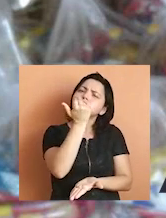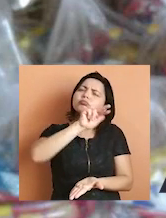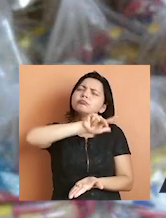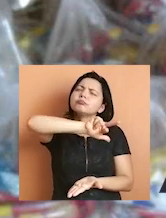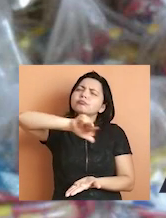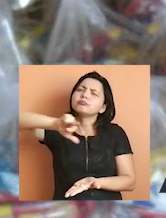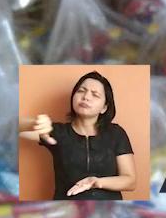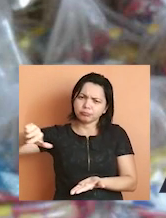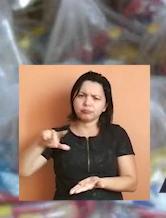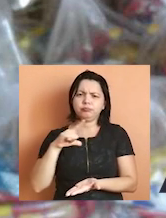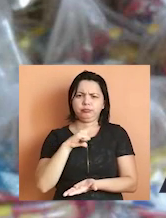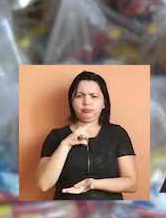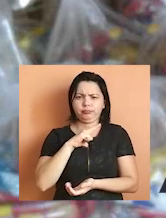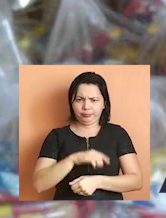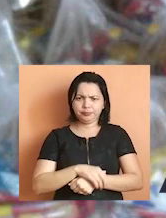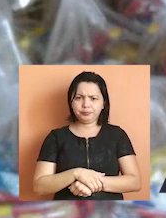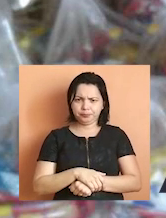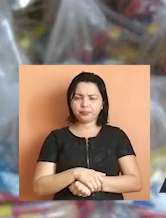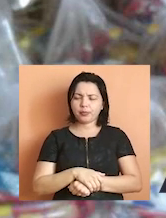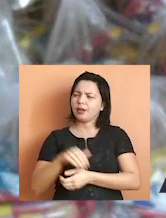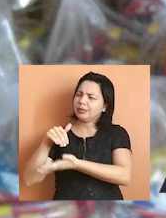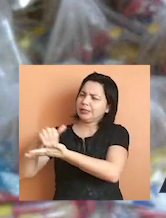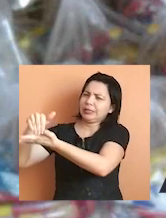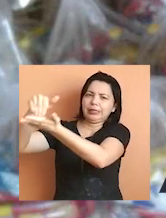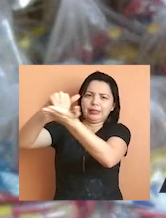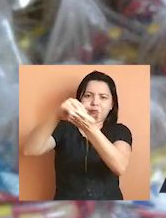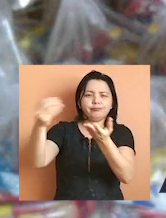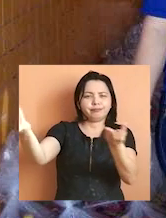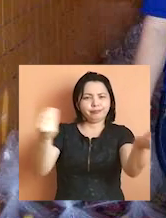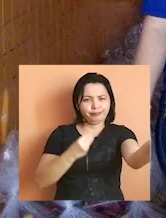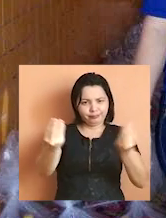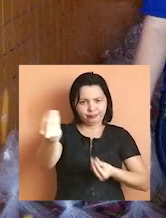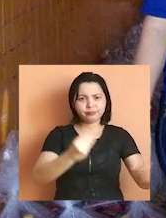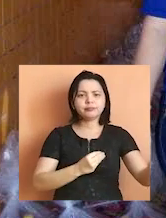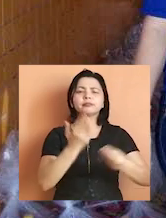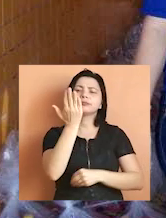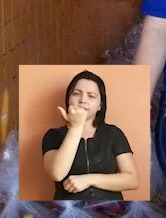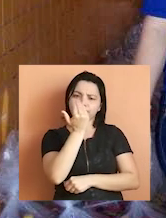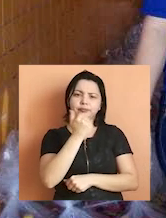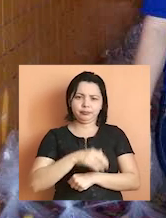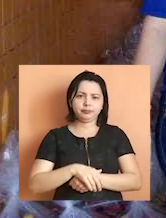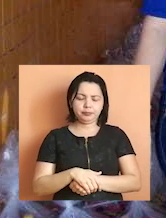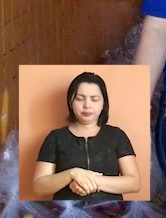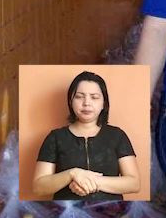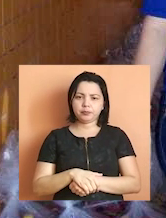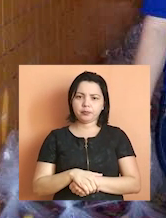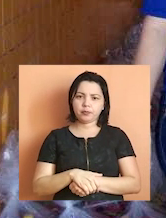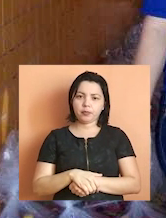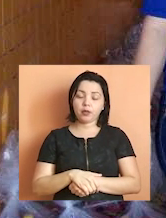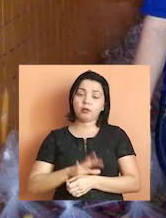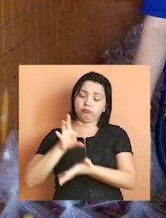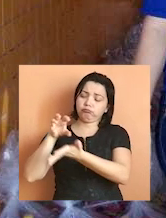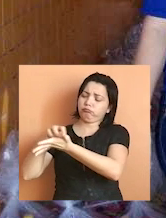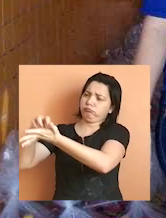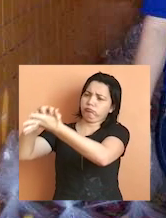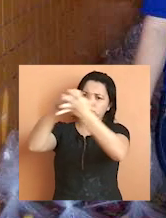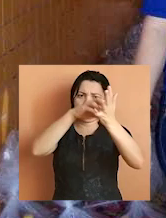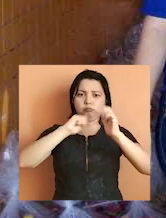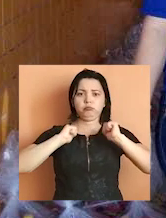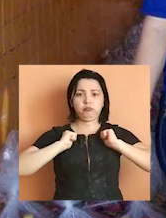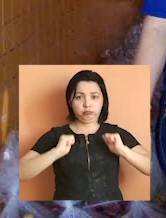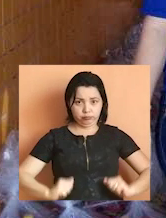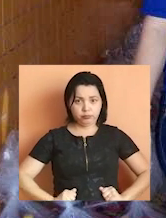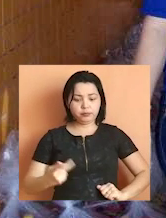253 cestas básicas da Secretaria de Estado de Inclusão e Mobilização Social. Os centros